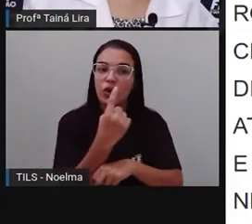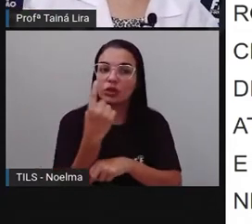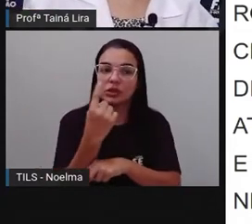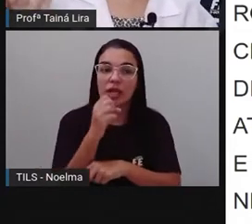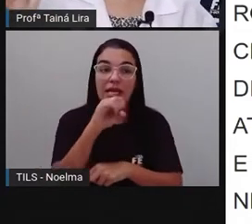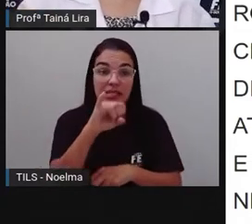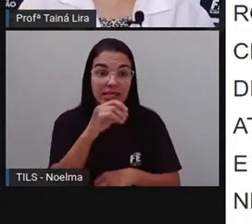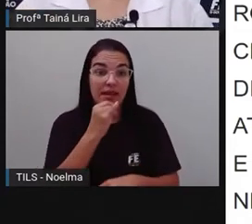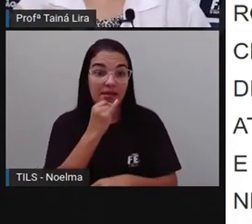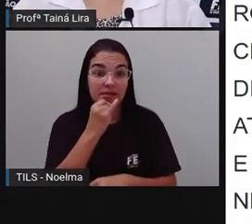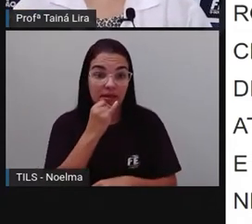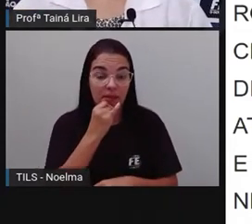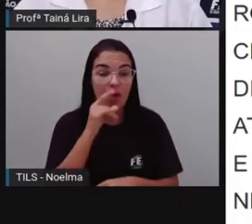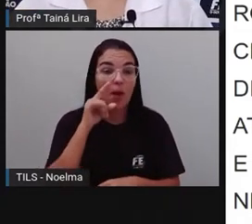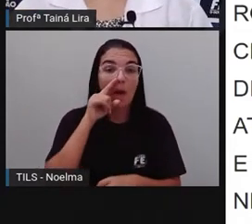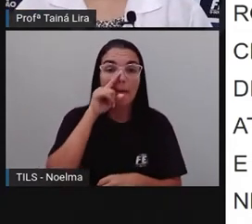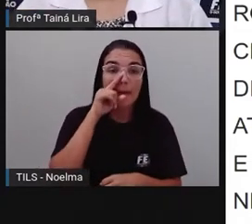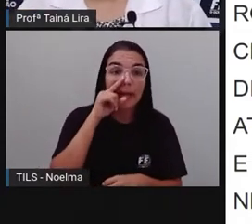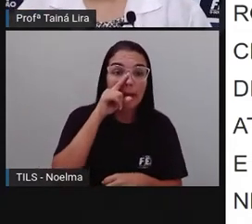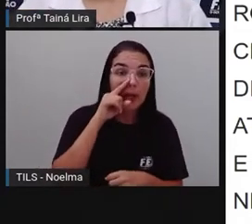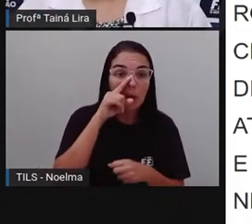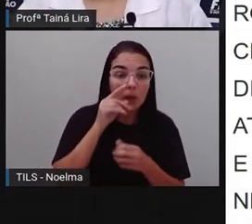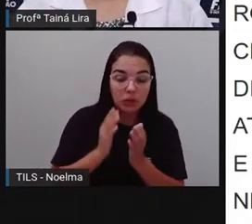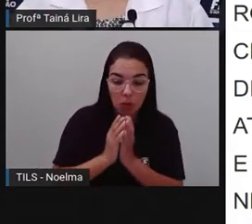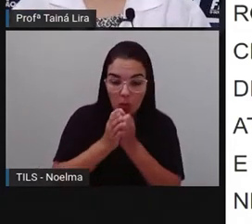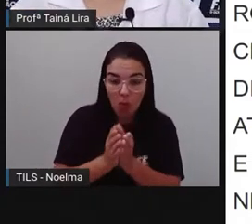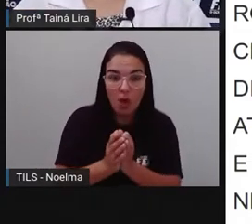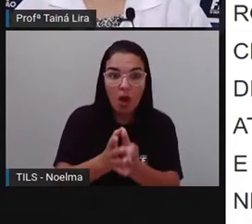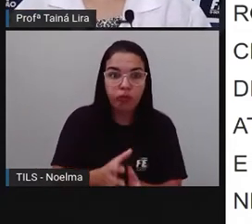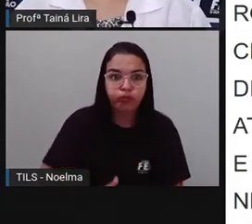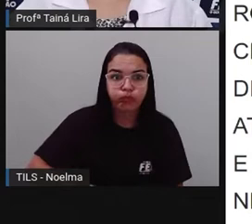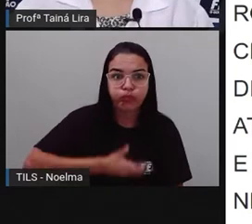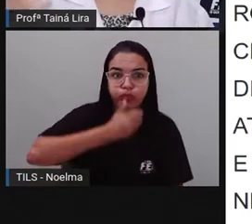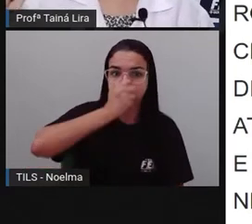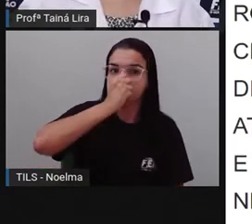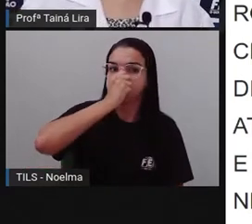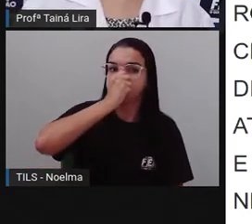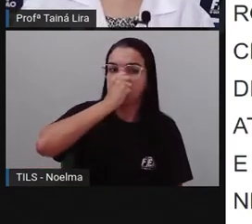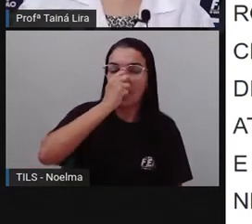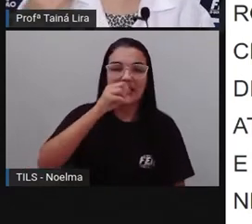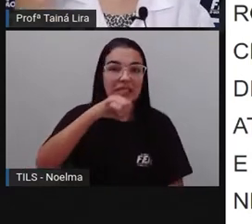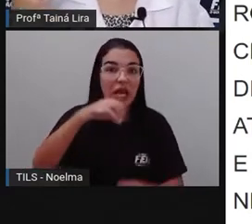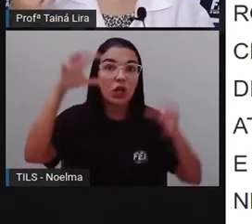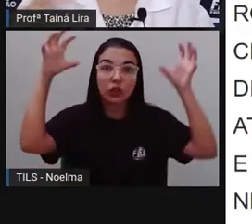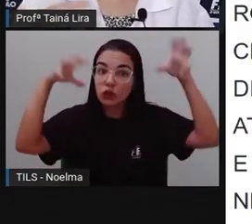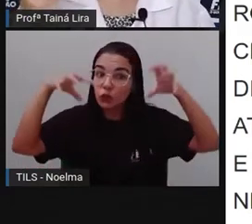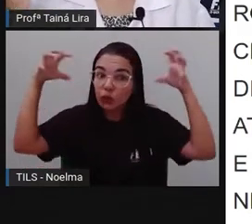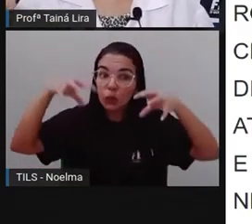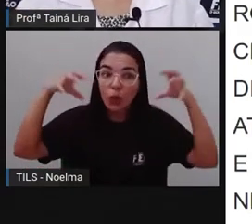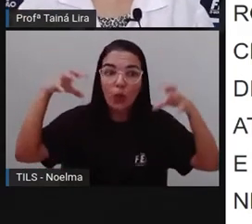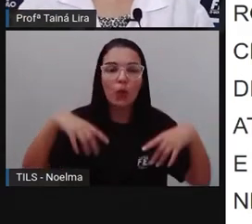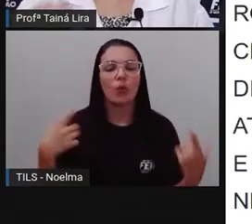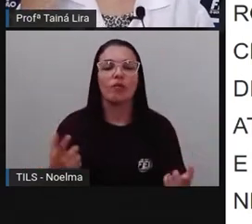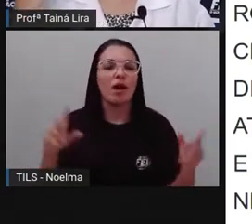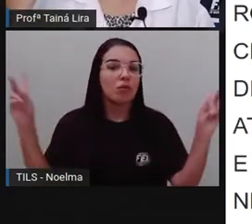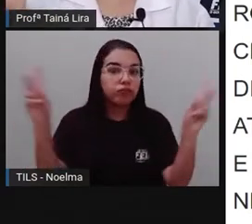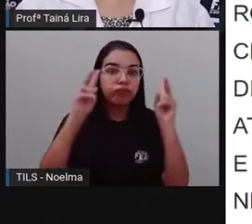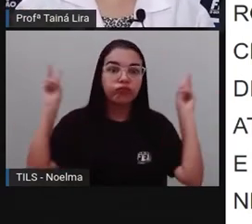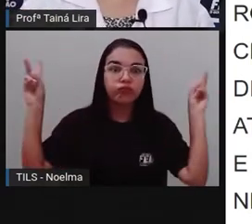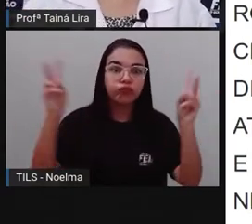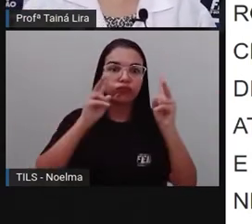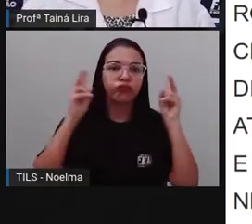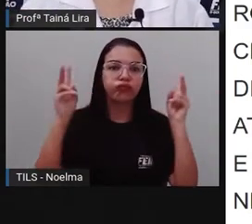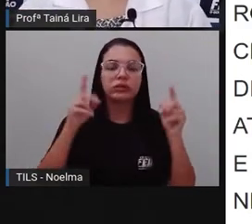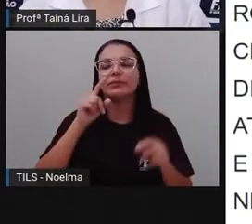muito cheio, fica perigoso para atravessar, certo? Se estiver chovendo, se estiver tendo uma tempestade, também é